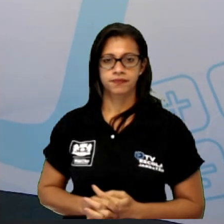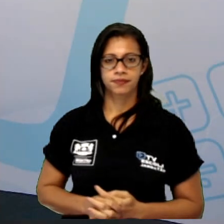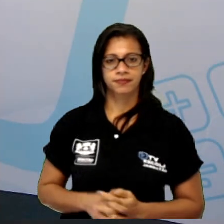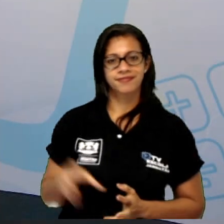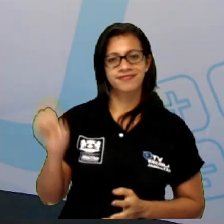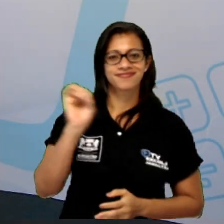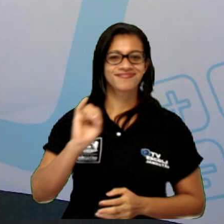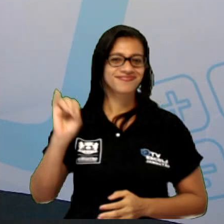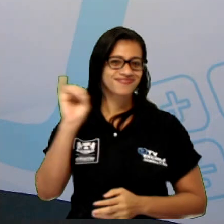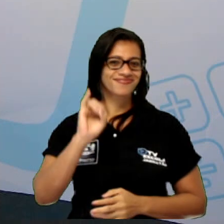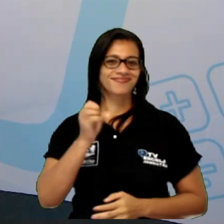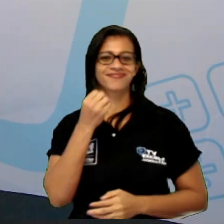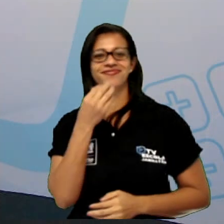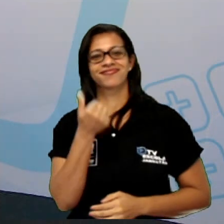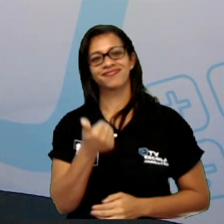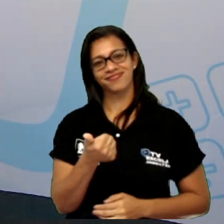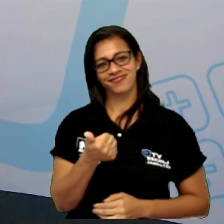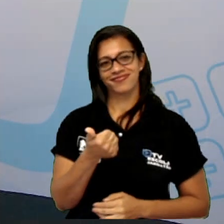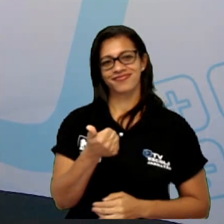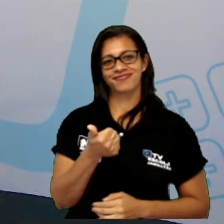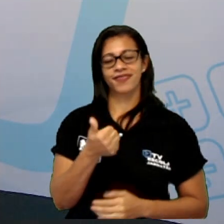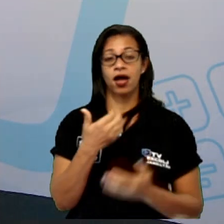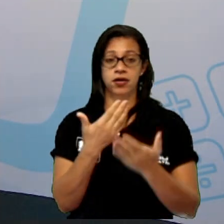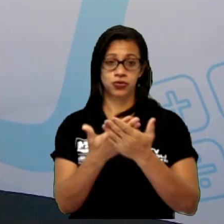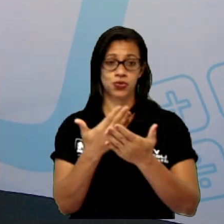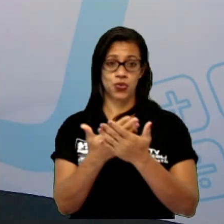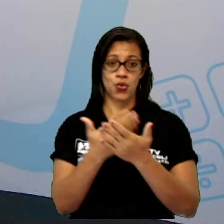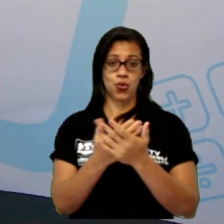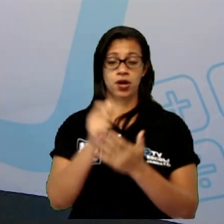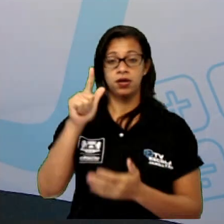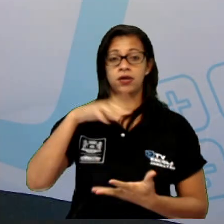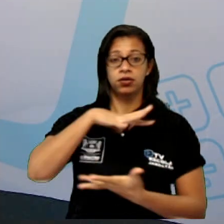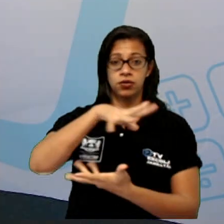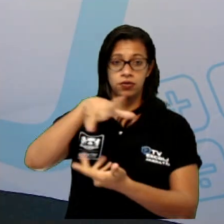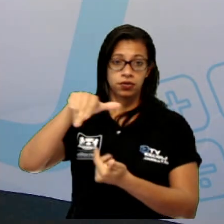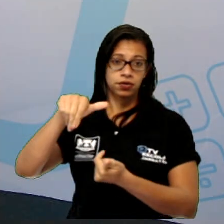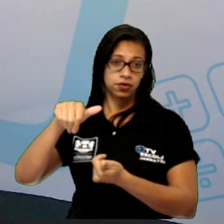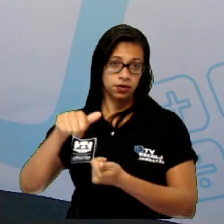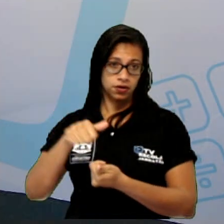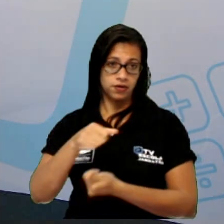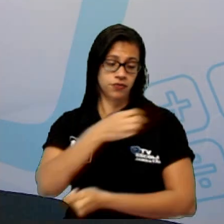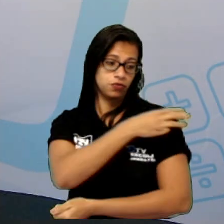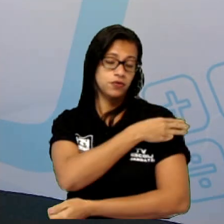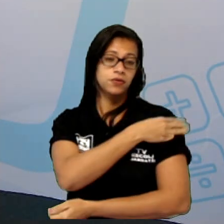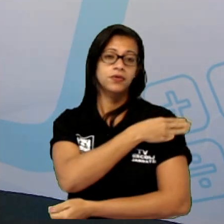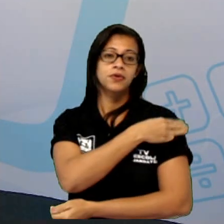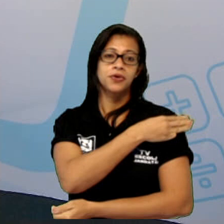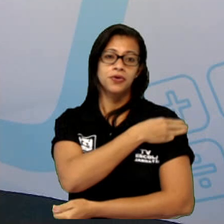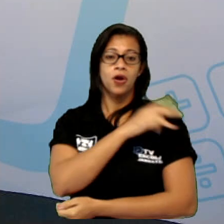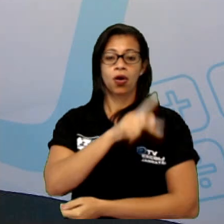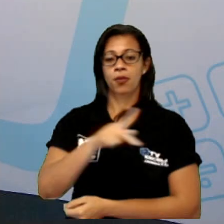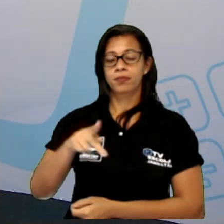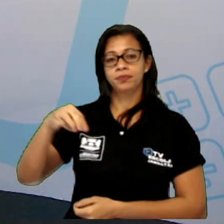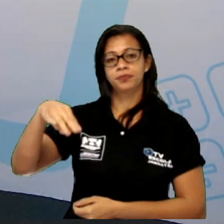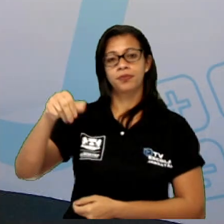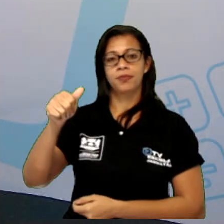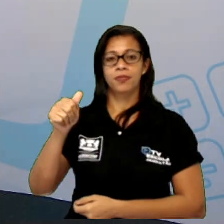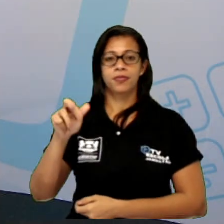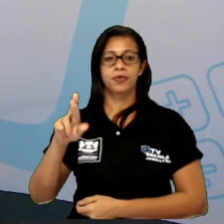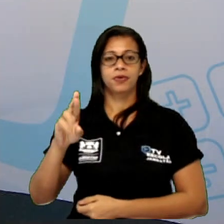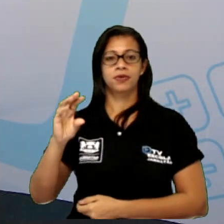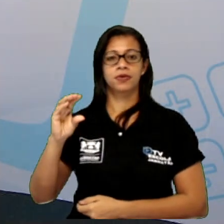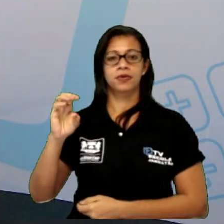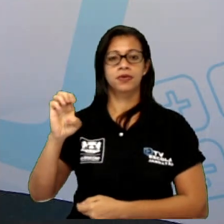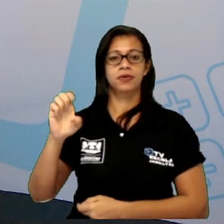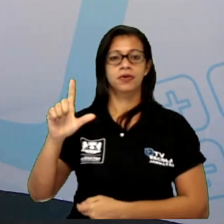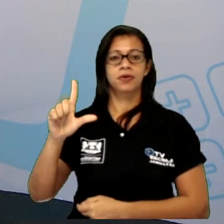Oi gente, tudo bem? Nossa aula agora é a aula de Geografia para o terceiro ano. Eu sou o professor Marcelo. Na nossa